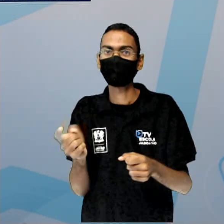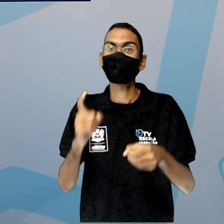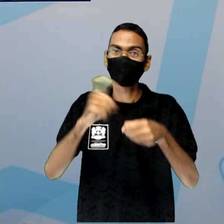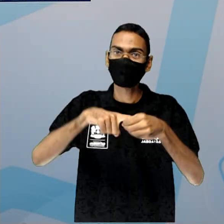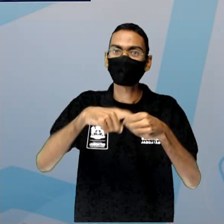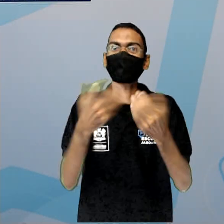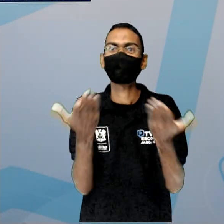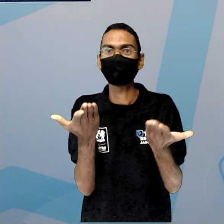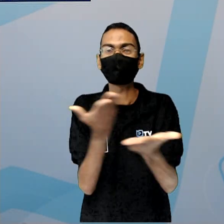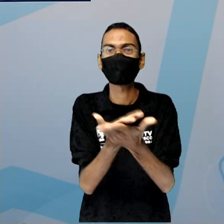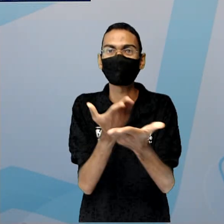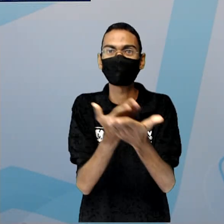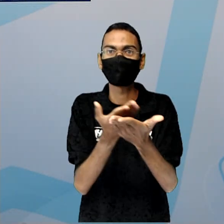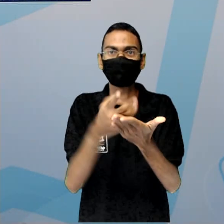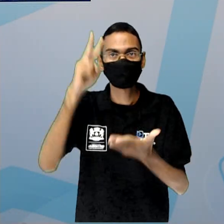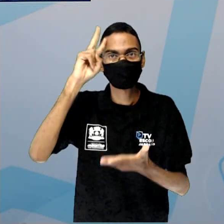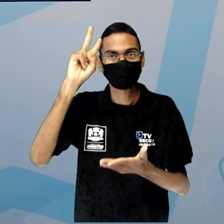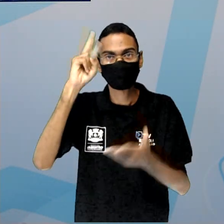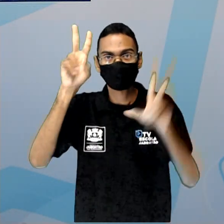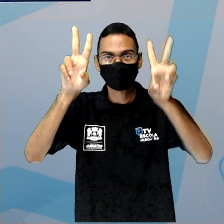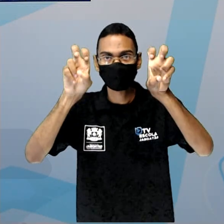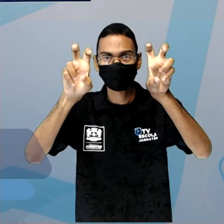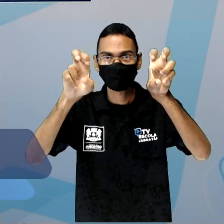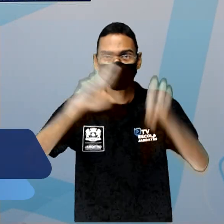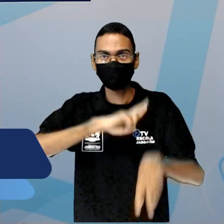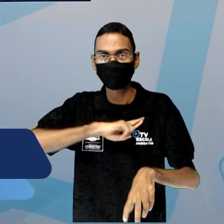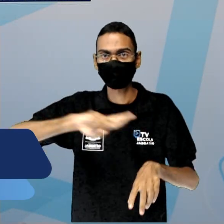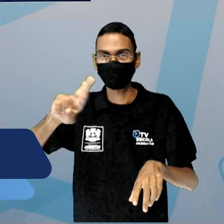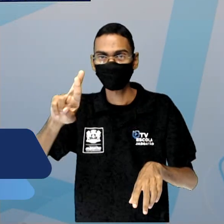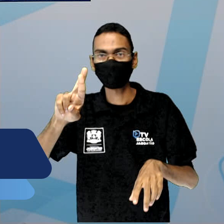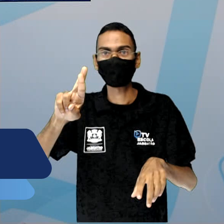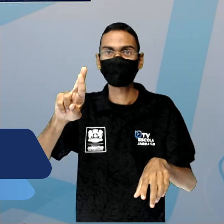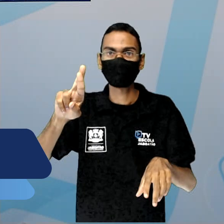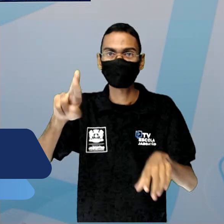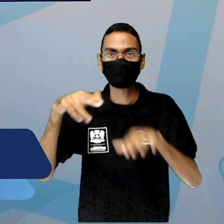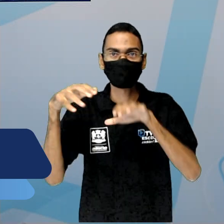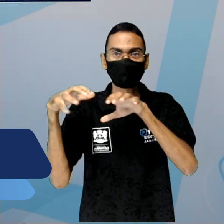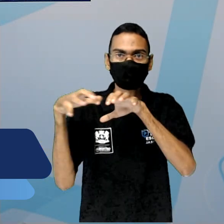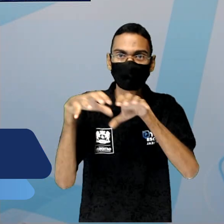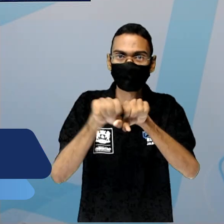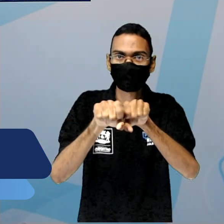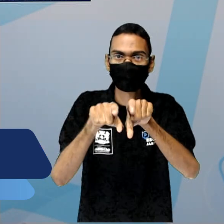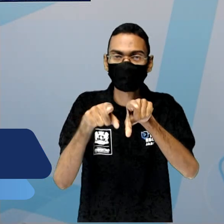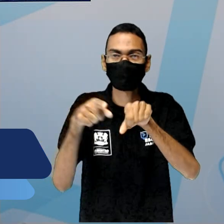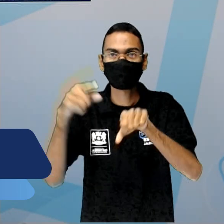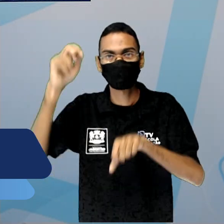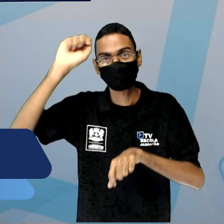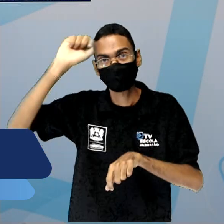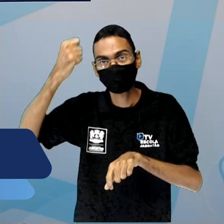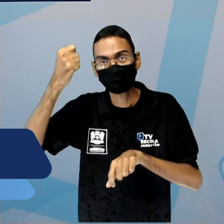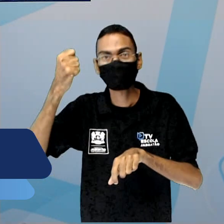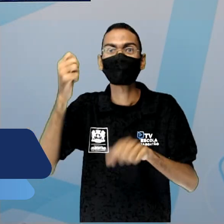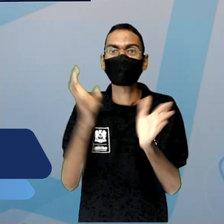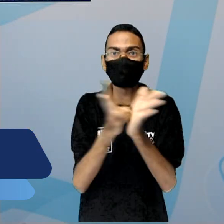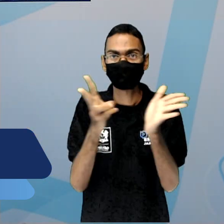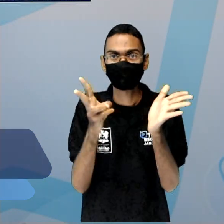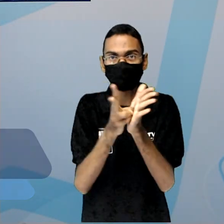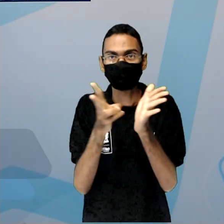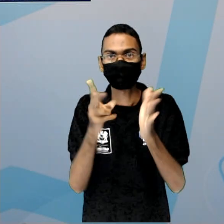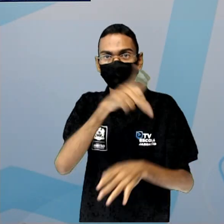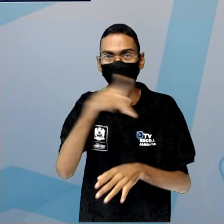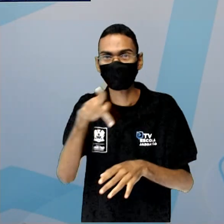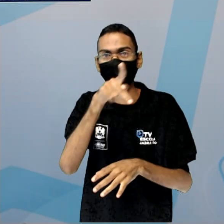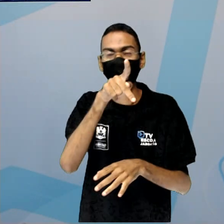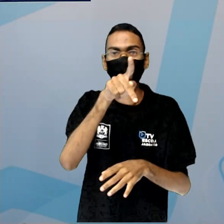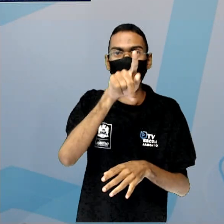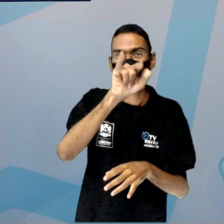de História, com o tema da aula Religiosidades Coloniais Africanas e Indígenas. Eu sou o professor